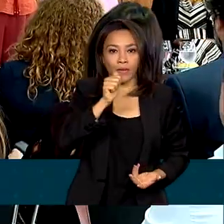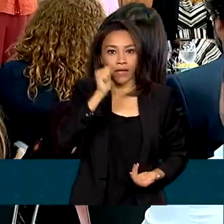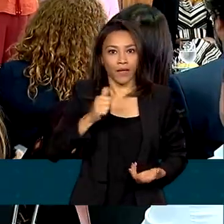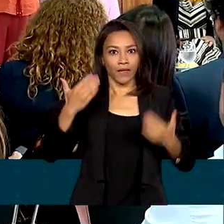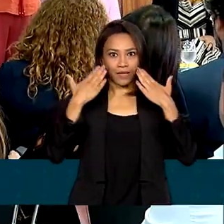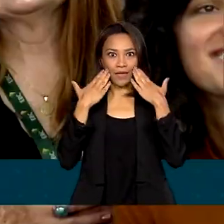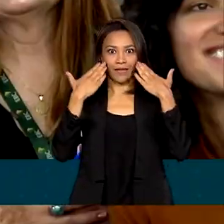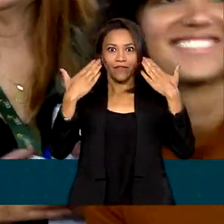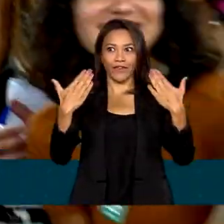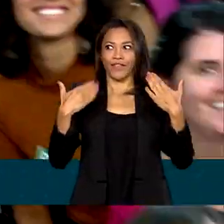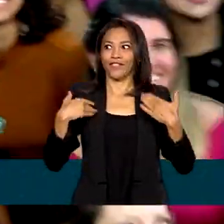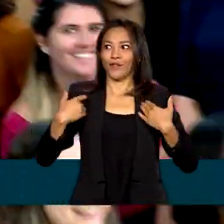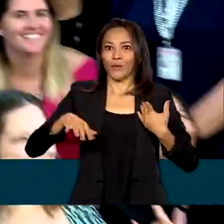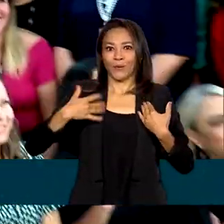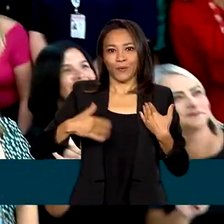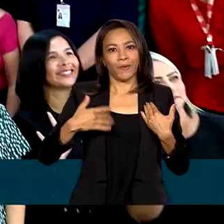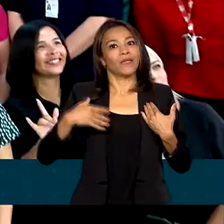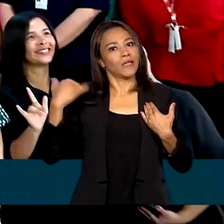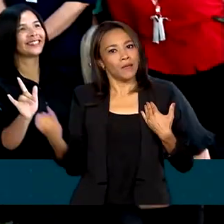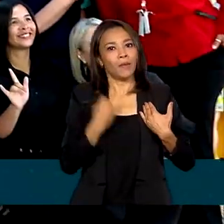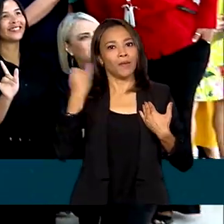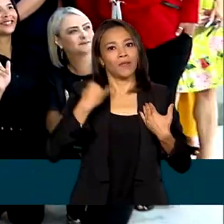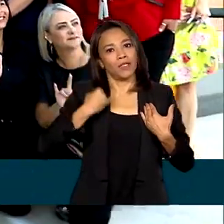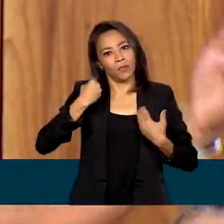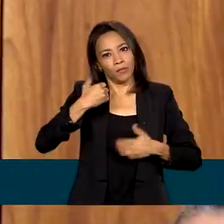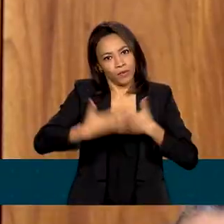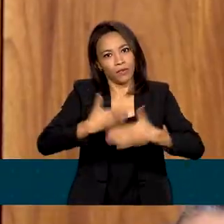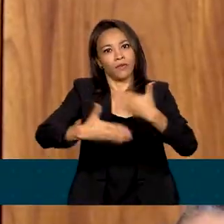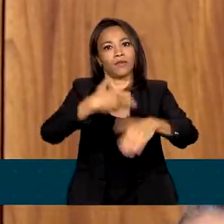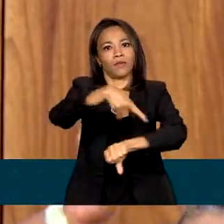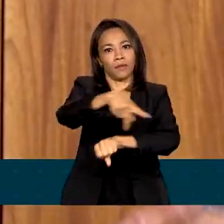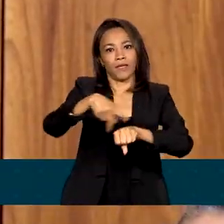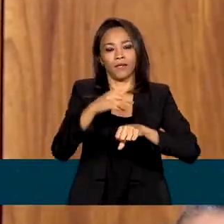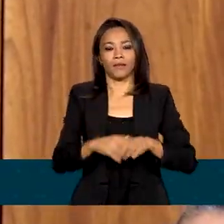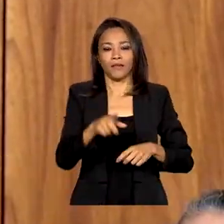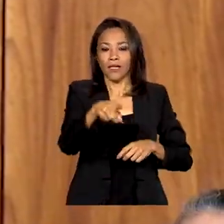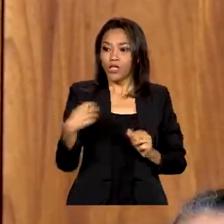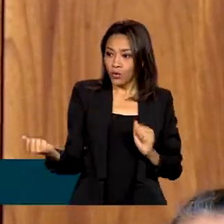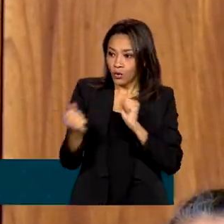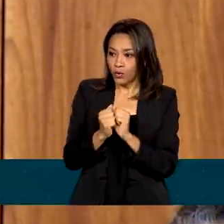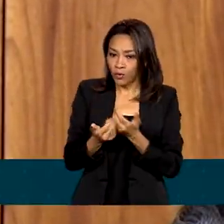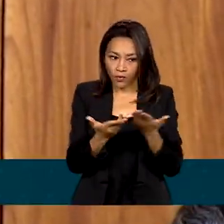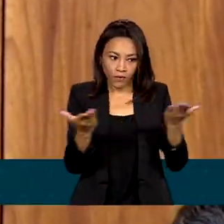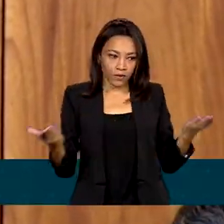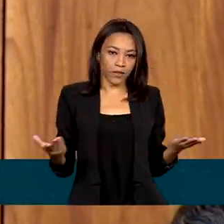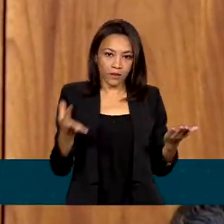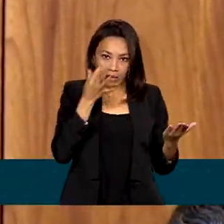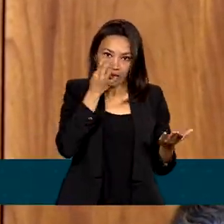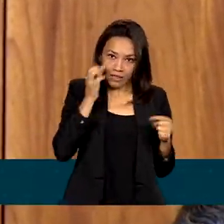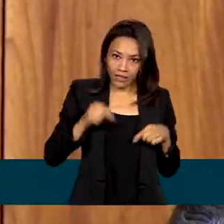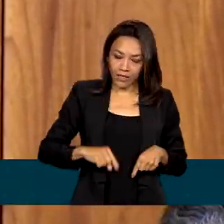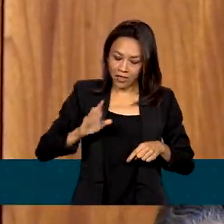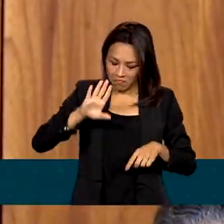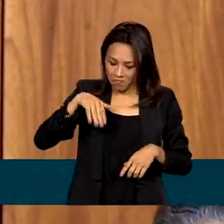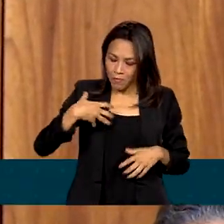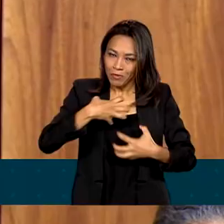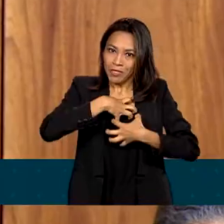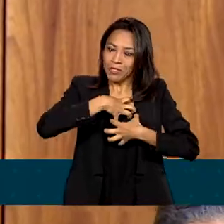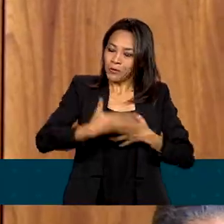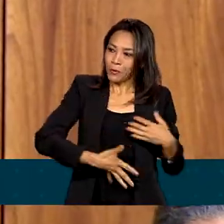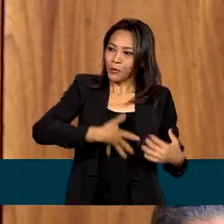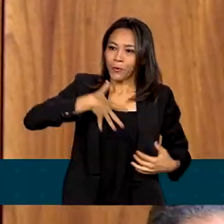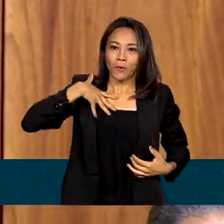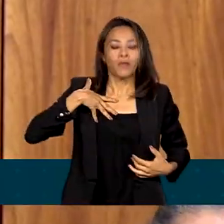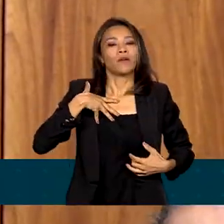tão importantes para o desenvolvimento do país. Estar com vocês, construindo nesse lugar, é uma honra e dizer que o nosso